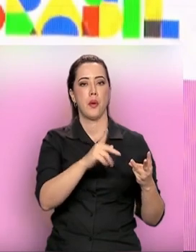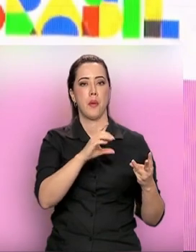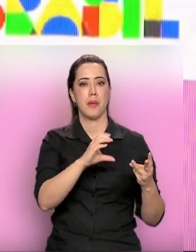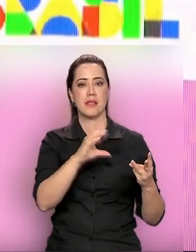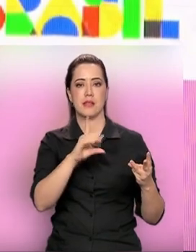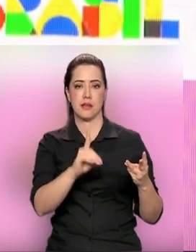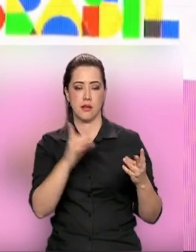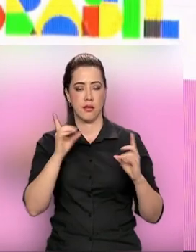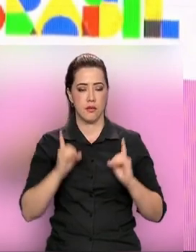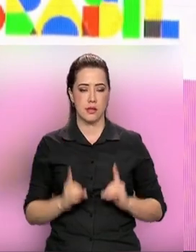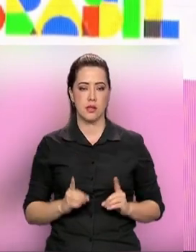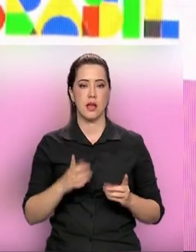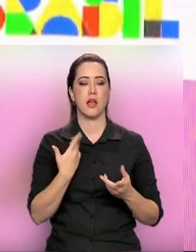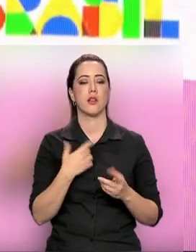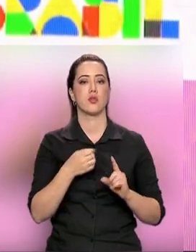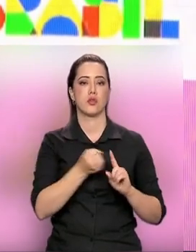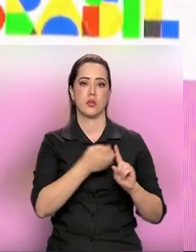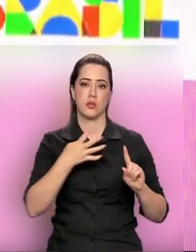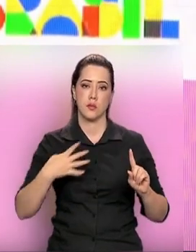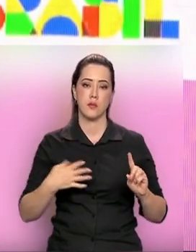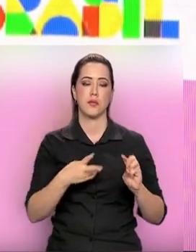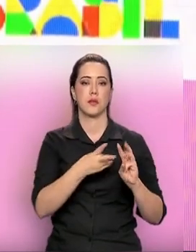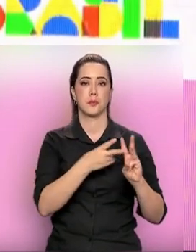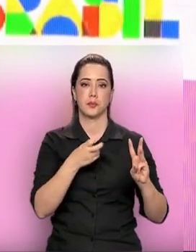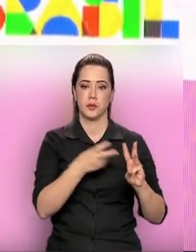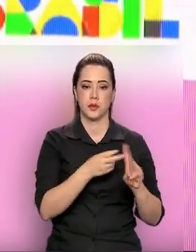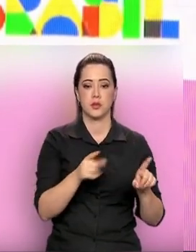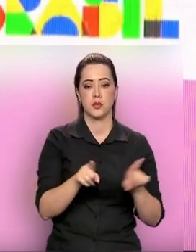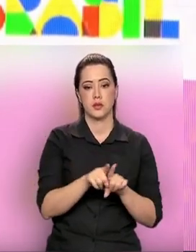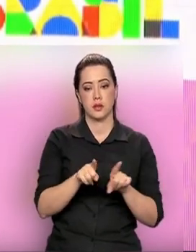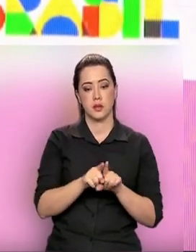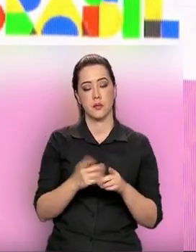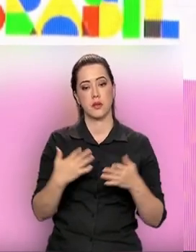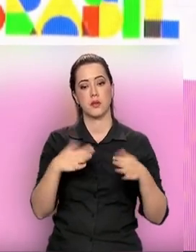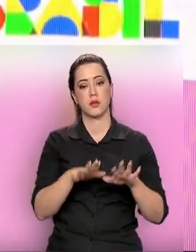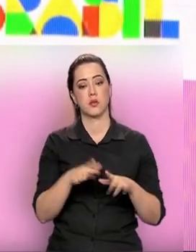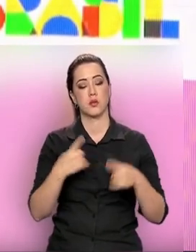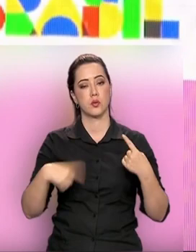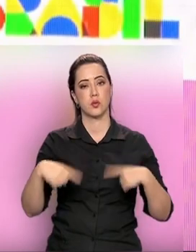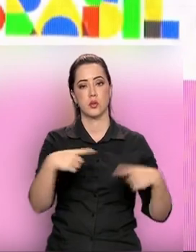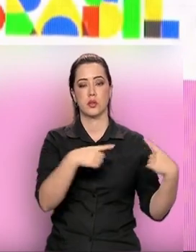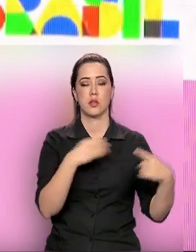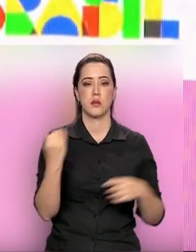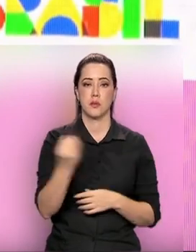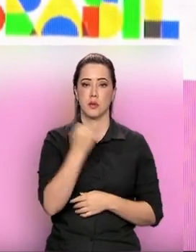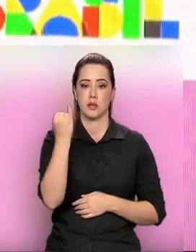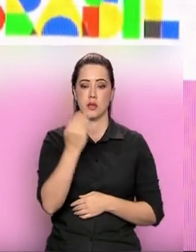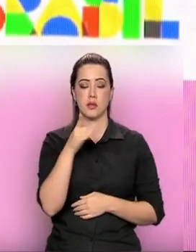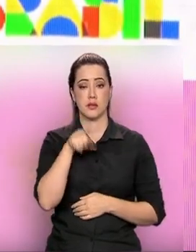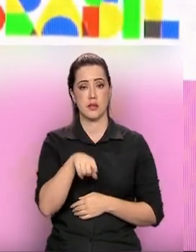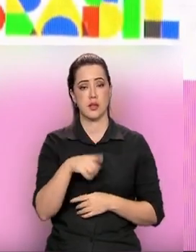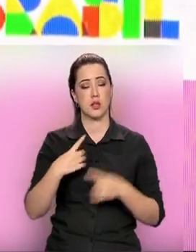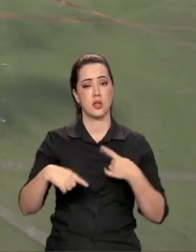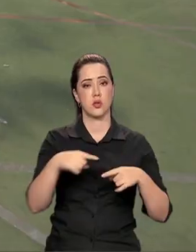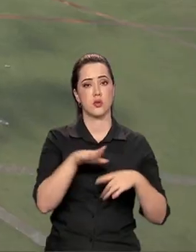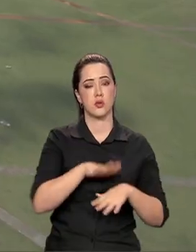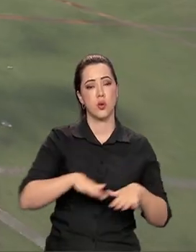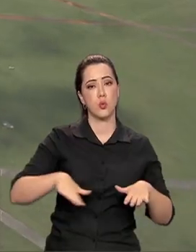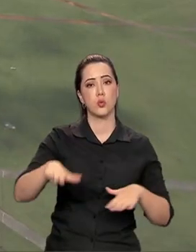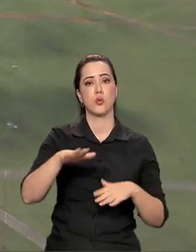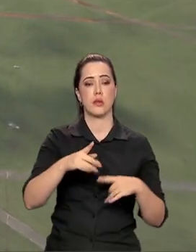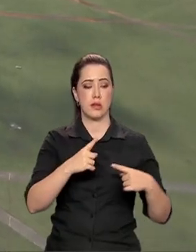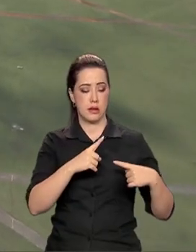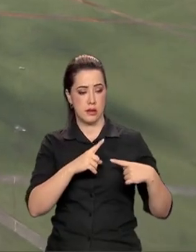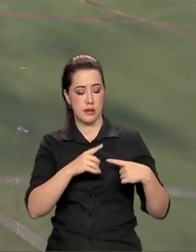LGBTQIA+. E também incluímos um debate da importância da discussão geracional. São